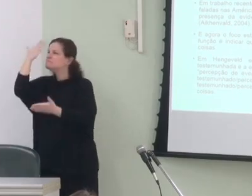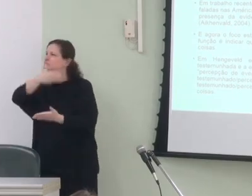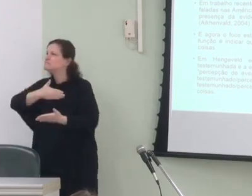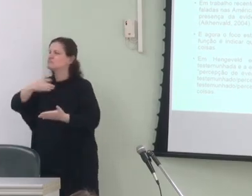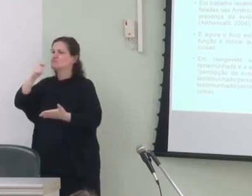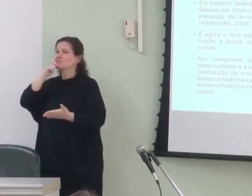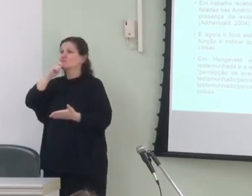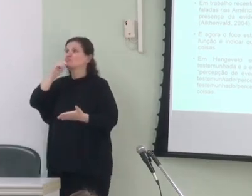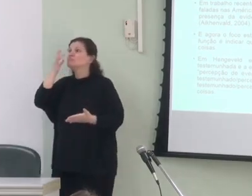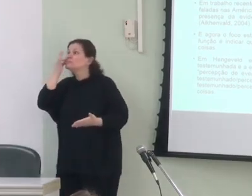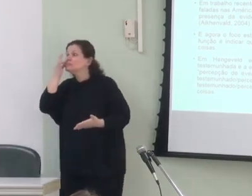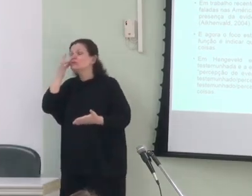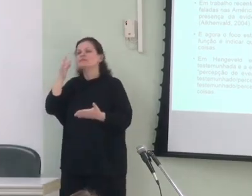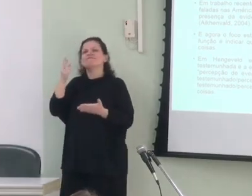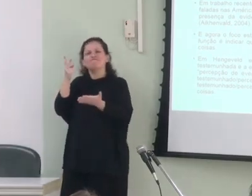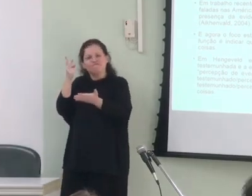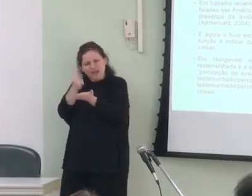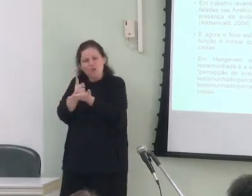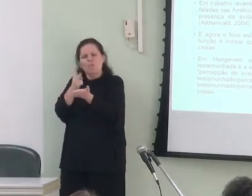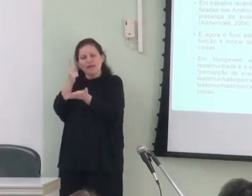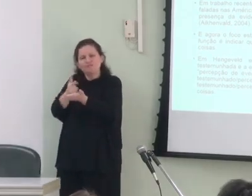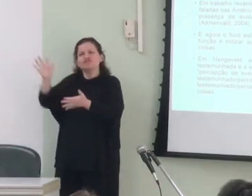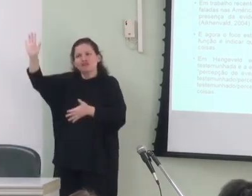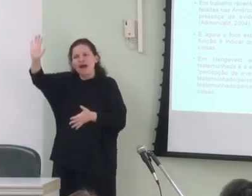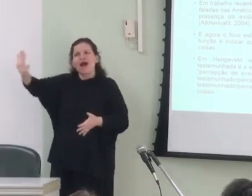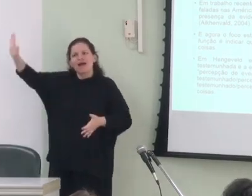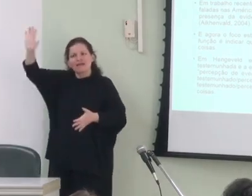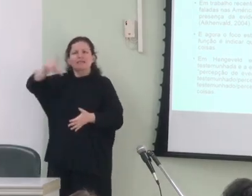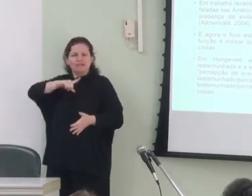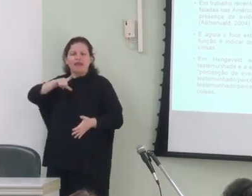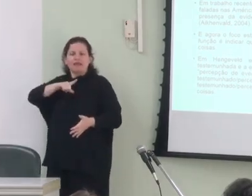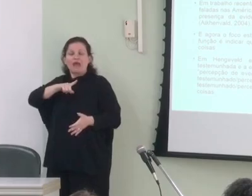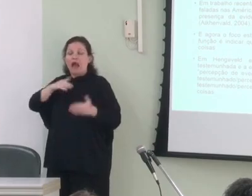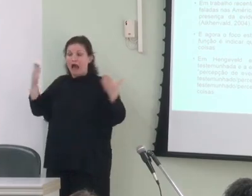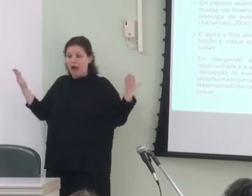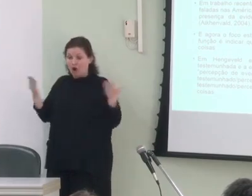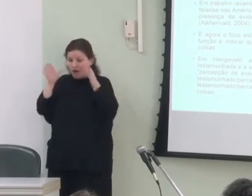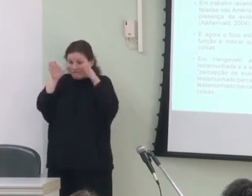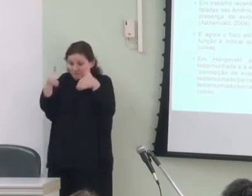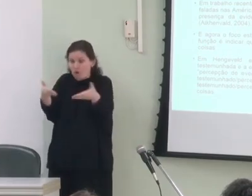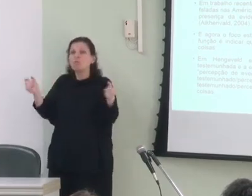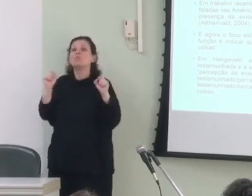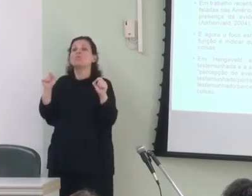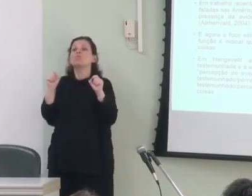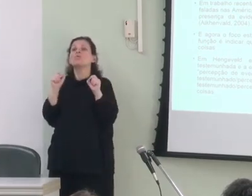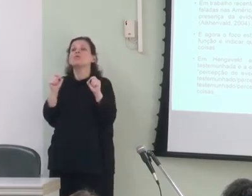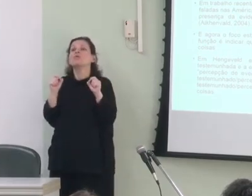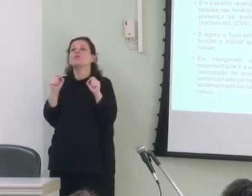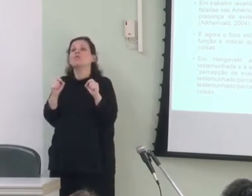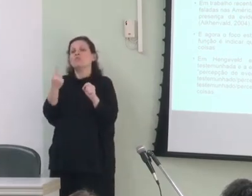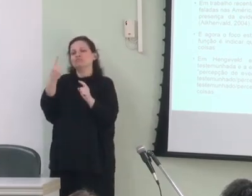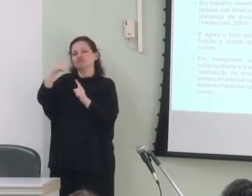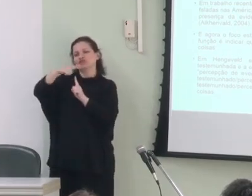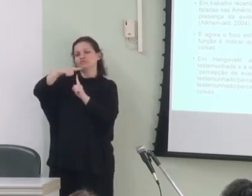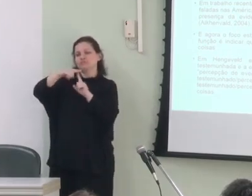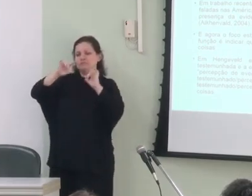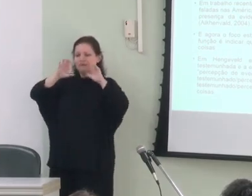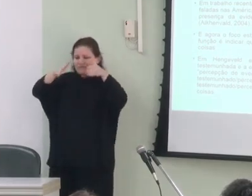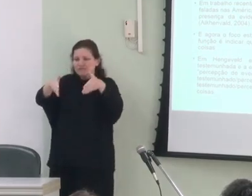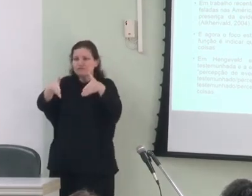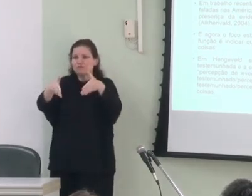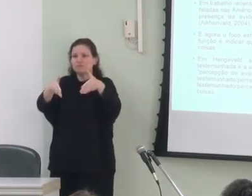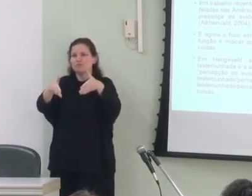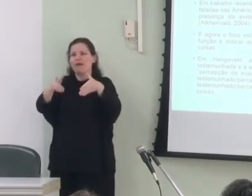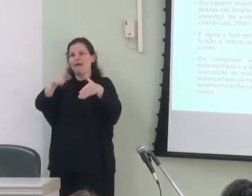testemunhada é frequente nessas áreas e agora o foco então passa a ser um tipo específico que foi